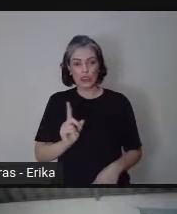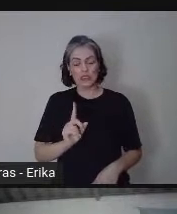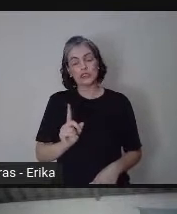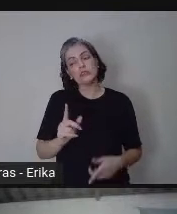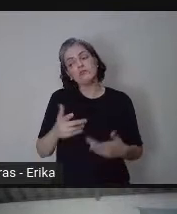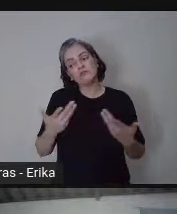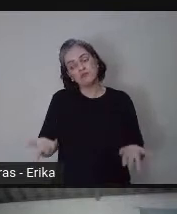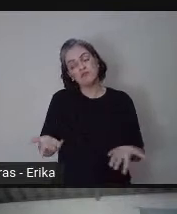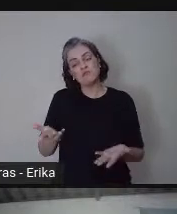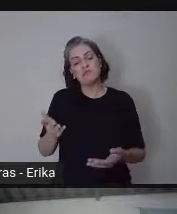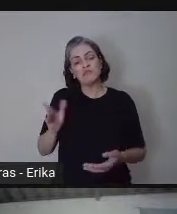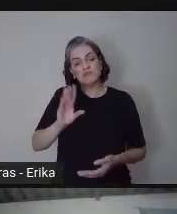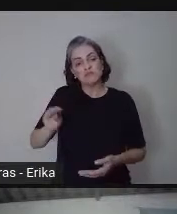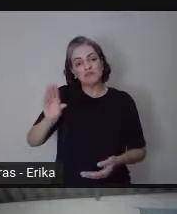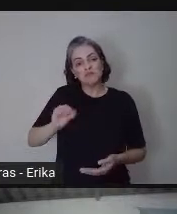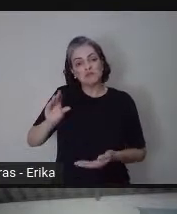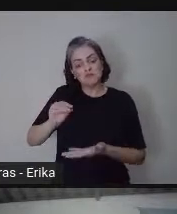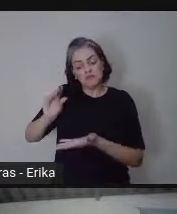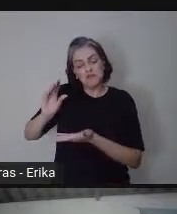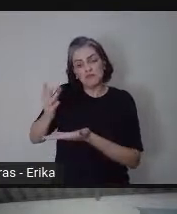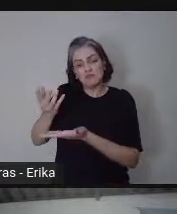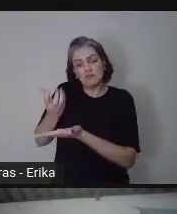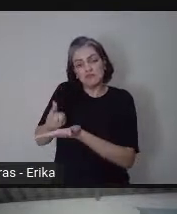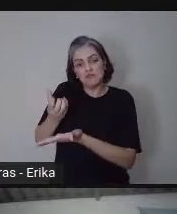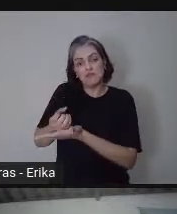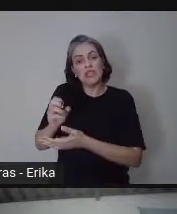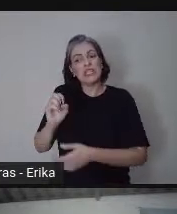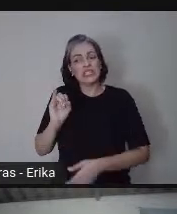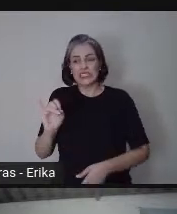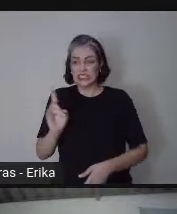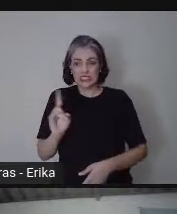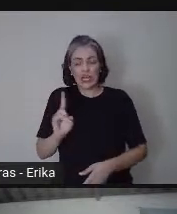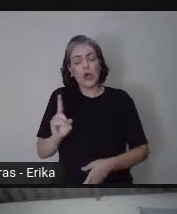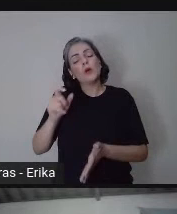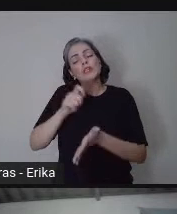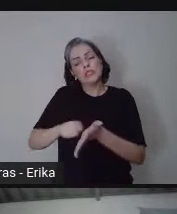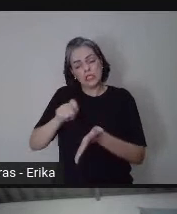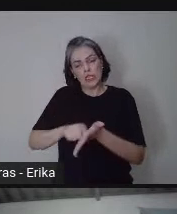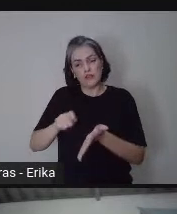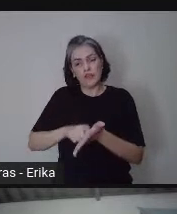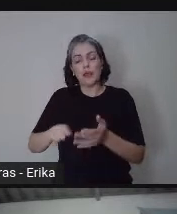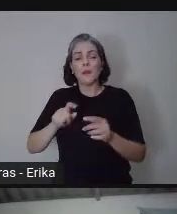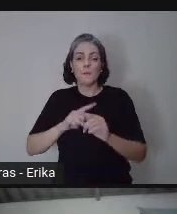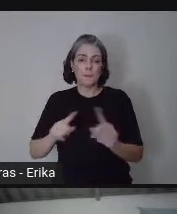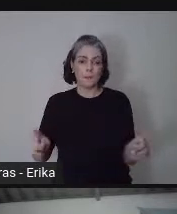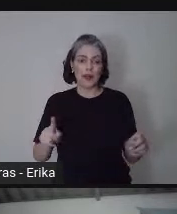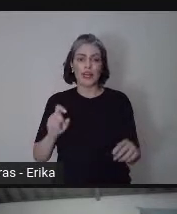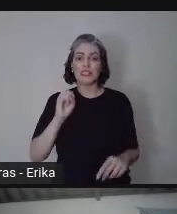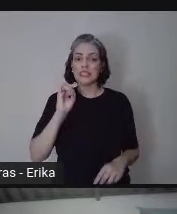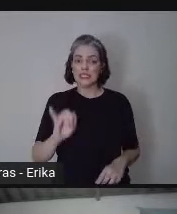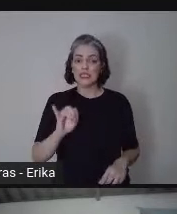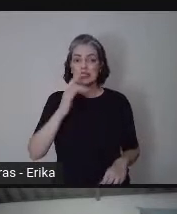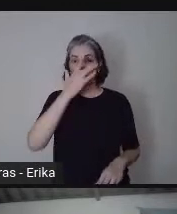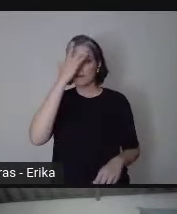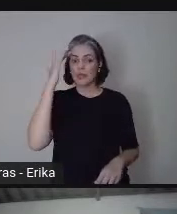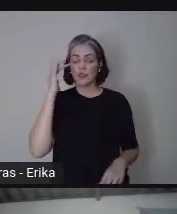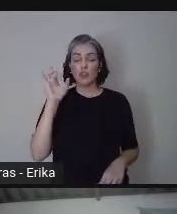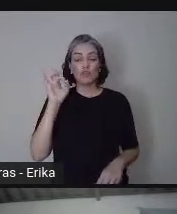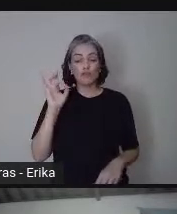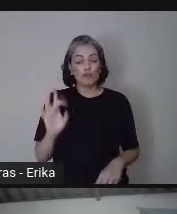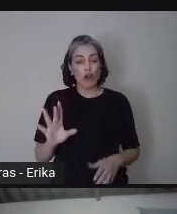der para gravar um áudio, escrever. Mas quem for escrever, não for gravar nem vídeo e nem áudio,